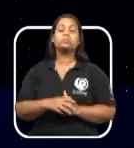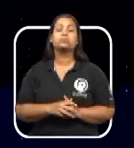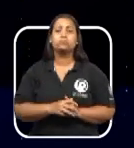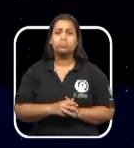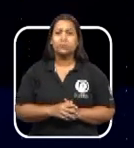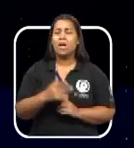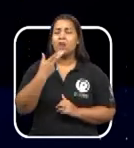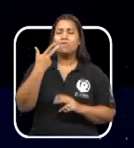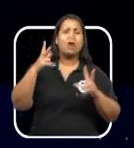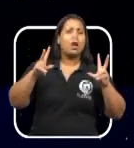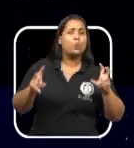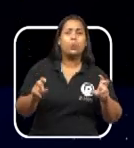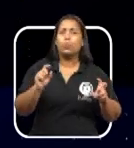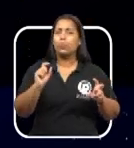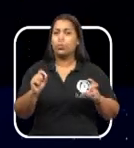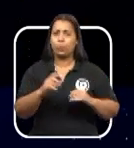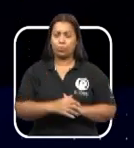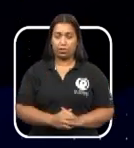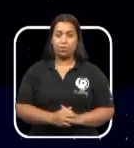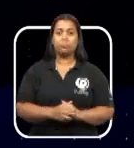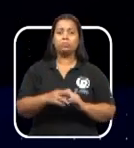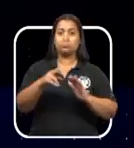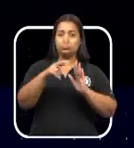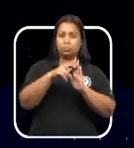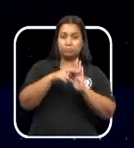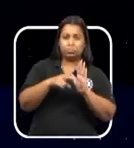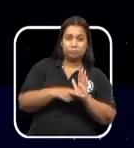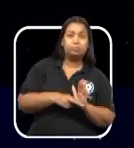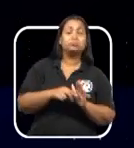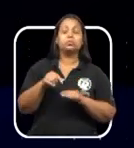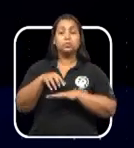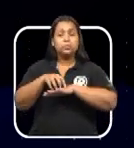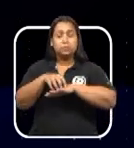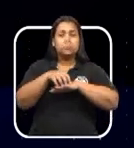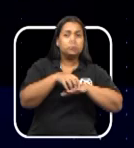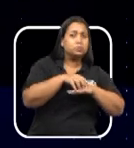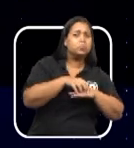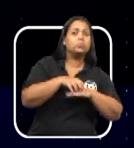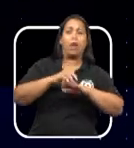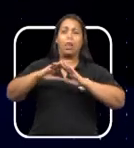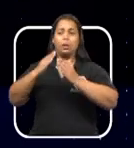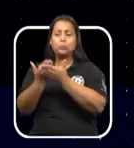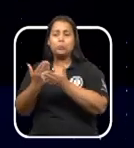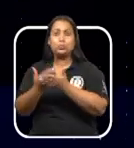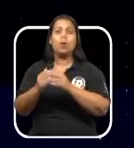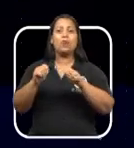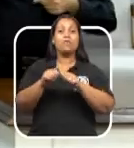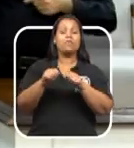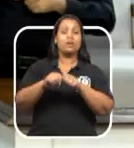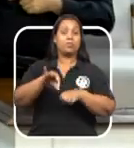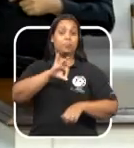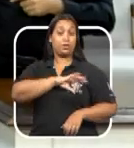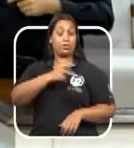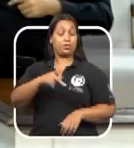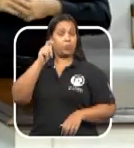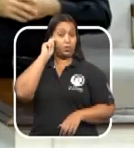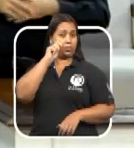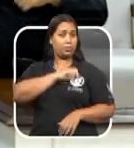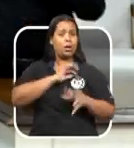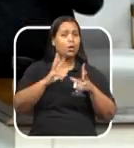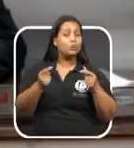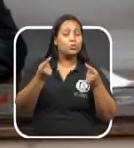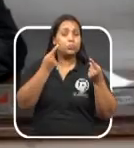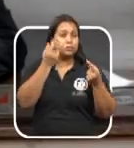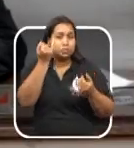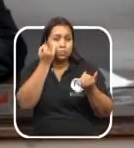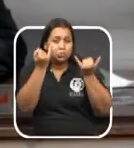criação e regulamentação da Patrulha Escolar Municipal a ser realizada pela Guarda Municipal de Rio Preto. Todas as informações sobre as